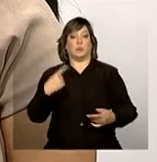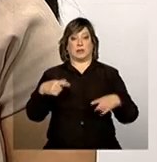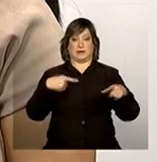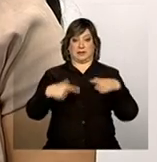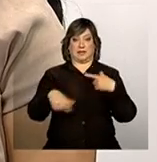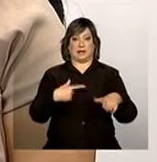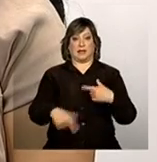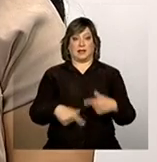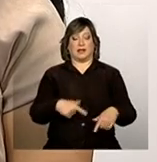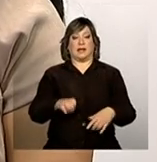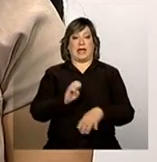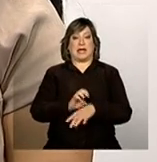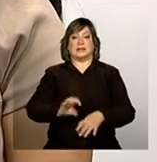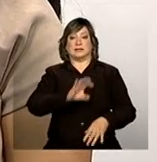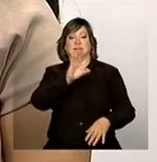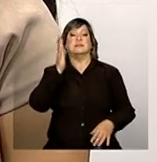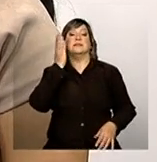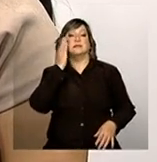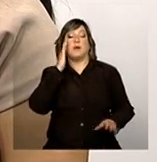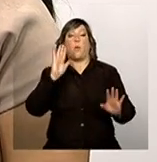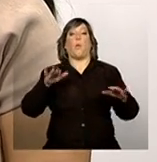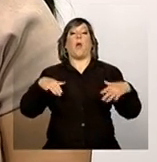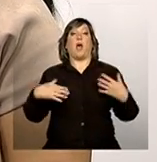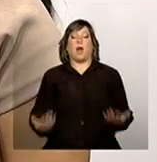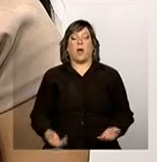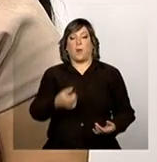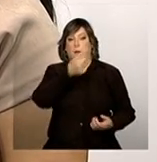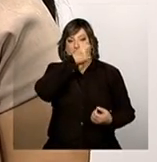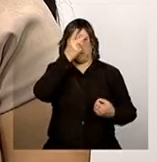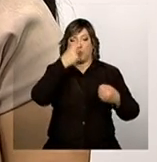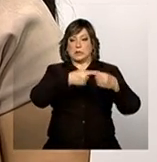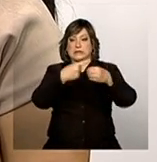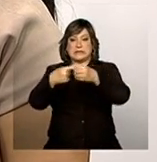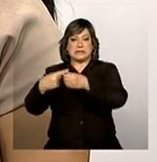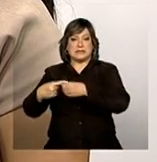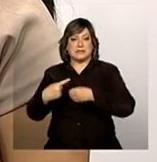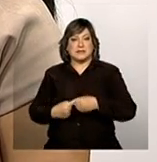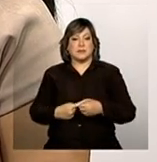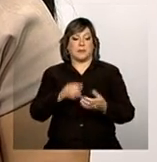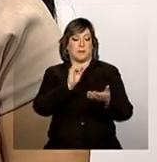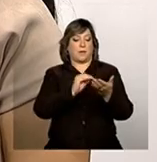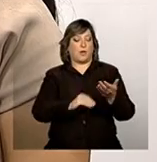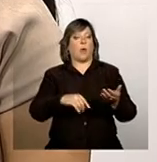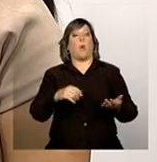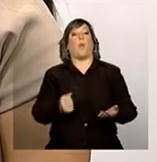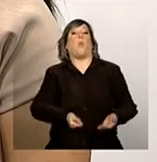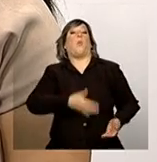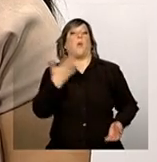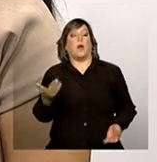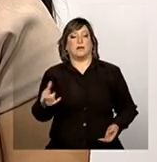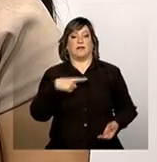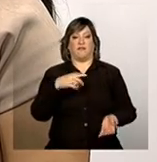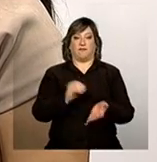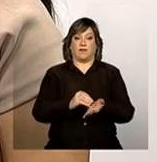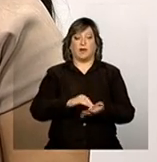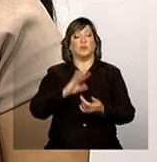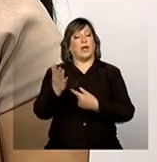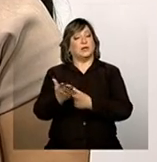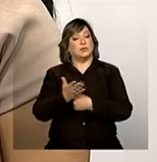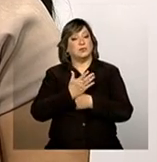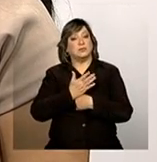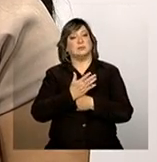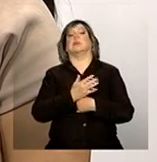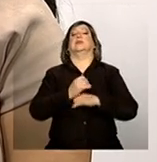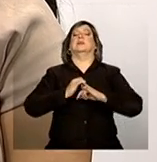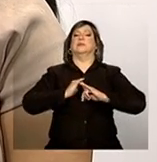acompanhamento, saibam quais os municípios estão preenchendo, quais municípios não preencheram ainda, e nos ajudem nesse processo de